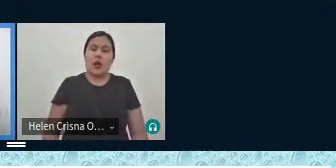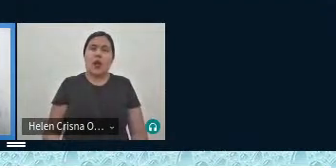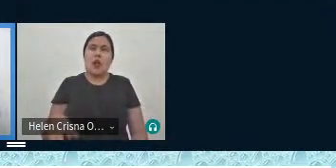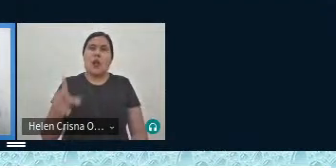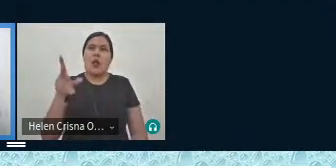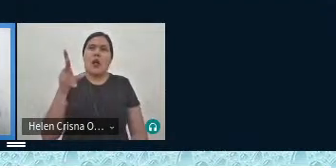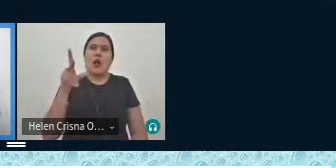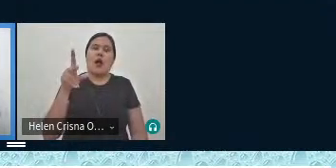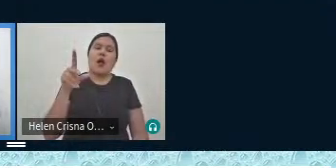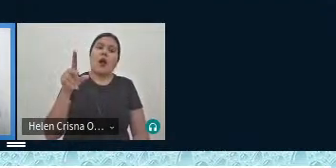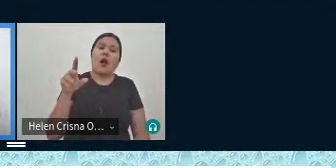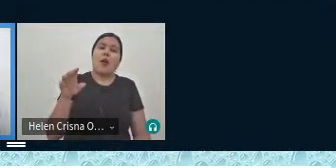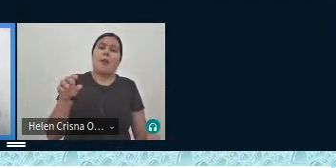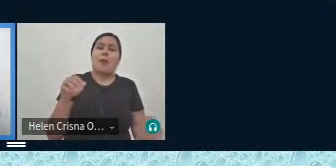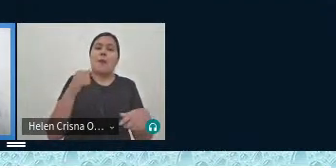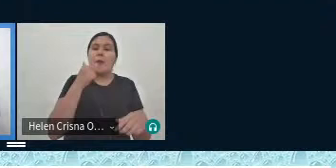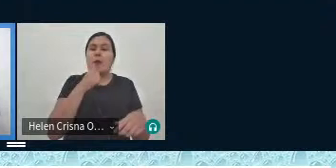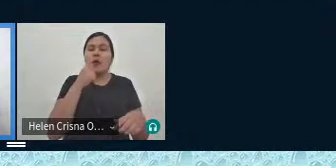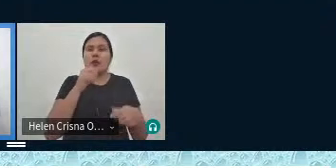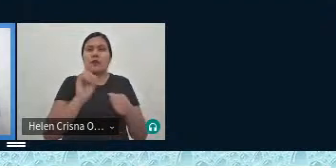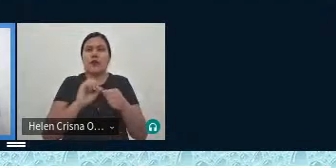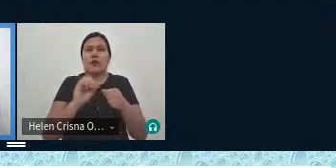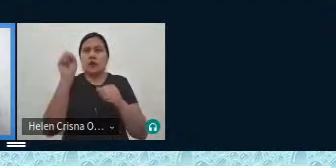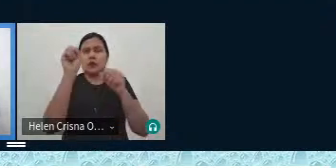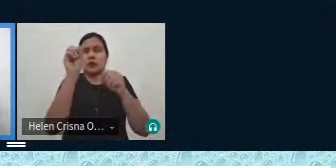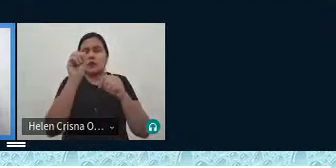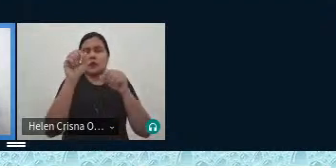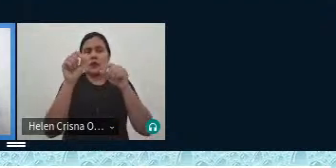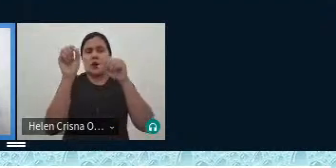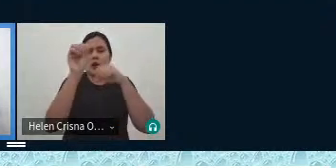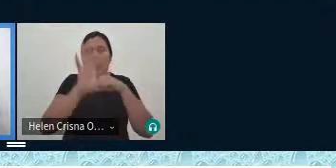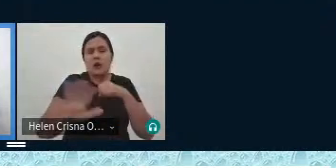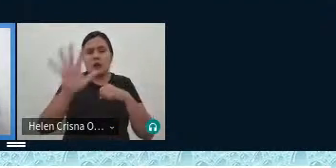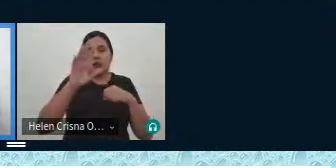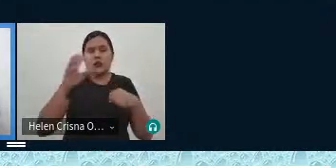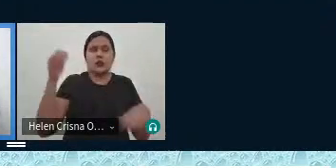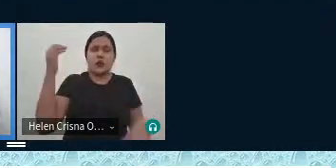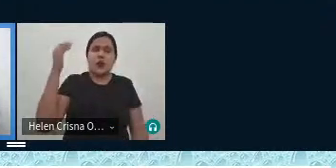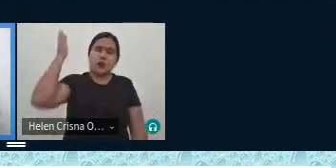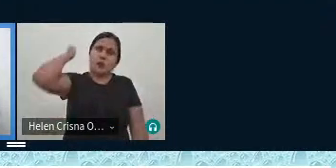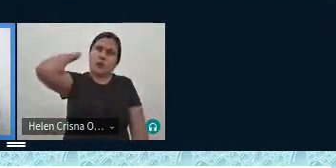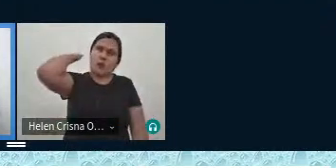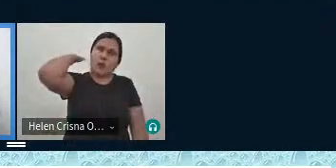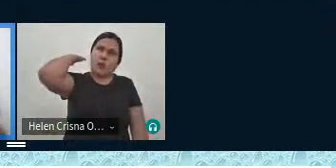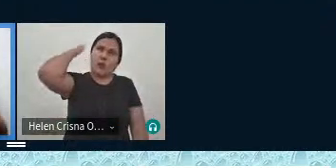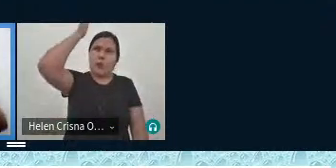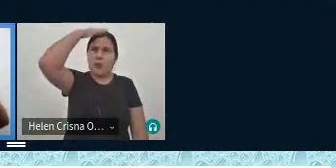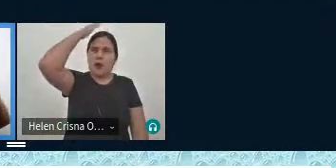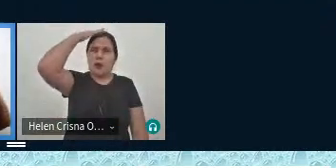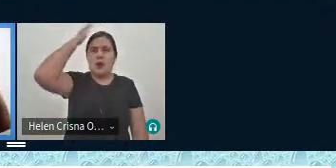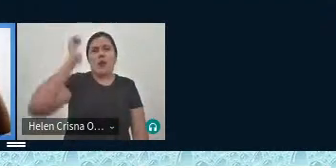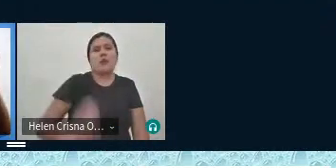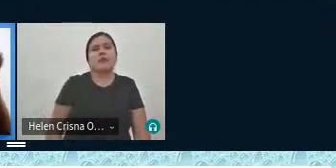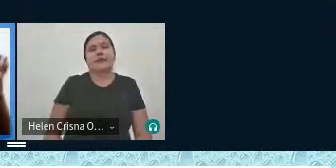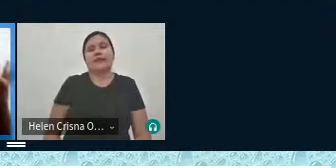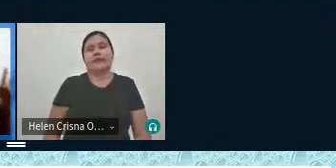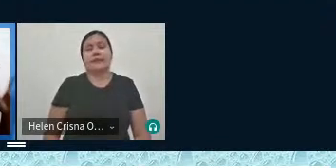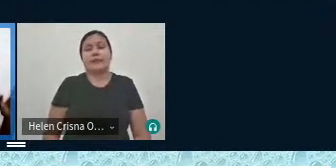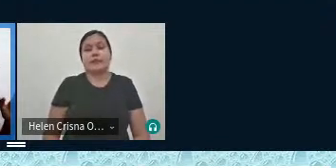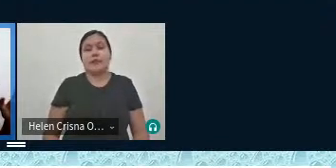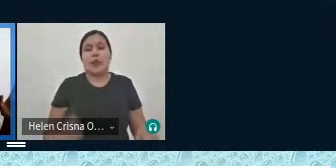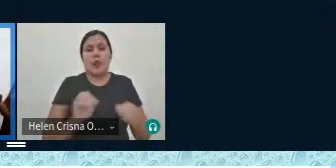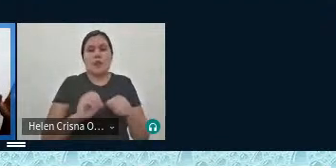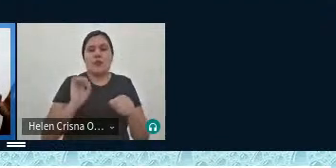a Silvana Chilívio uma querida ela é do Paraná e aí ela tinha colocado uma montanha só uma